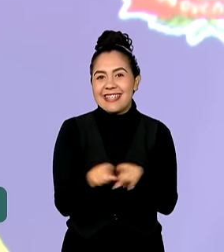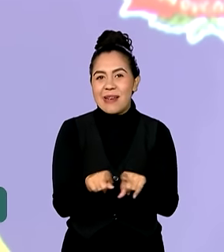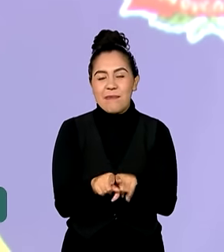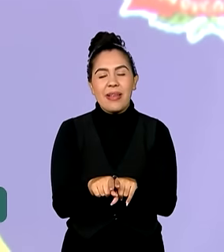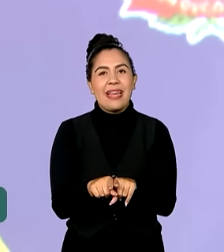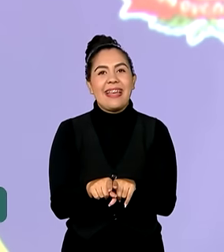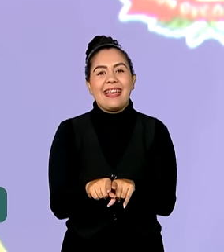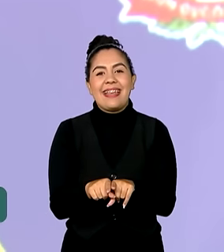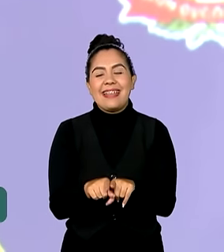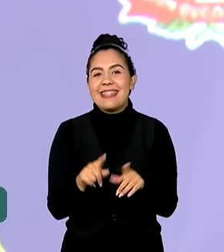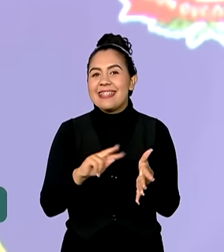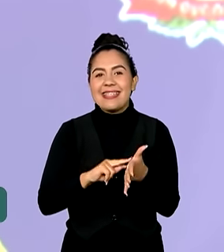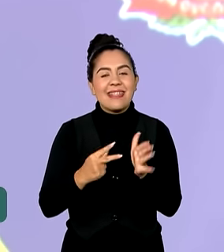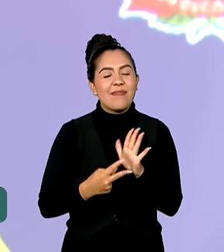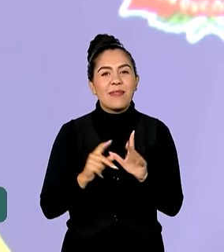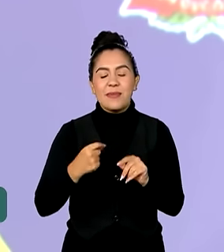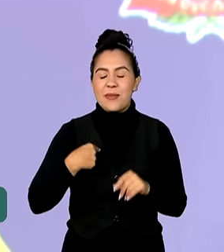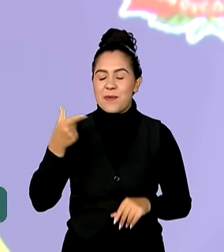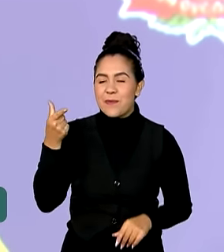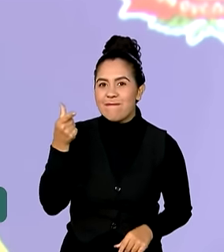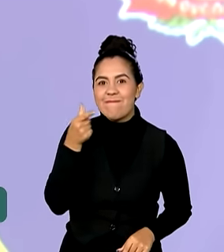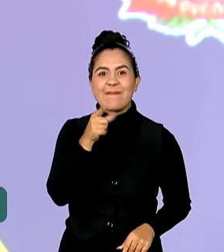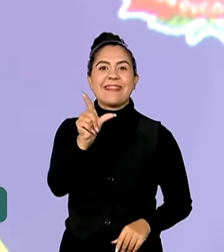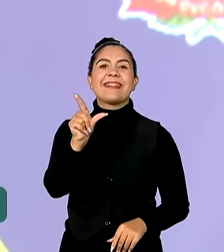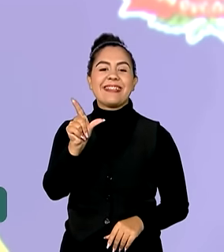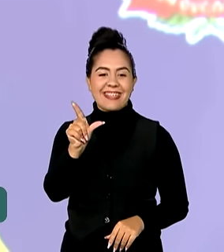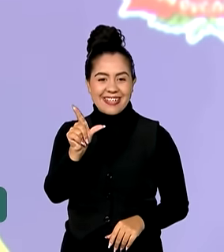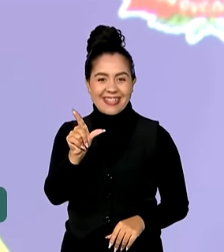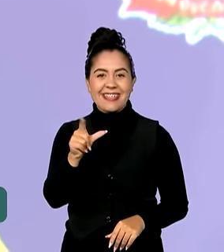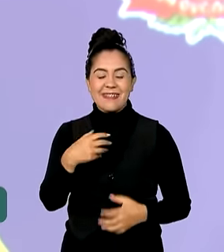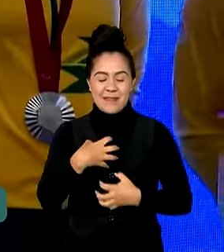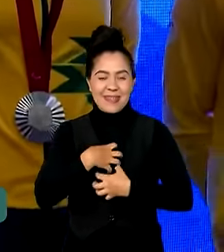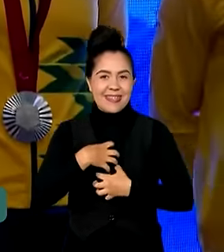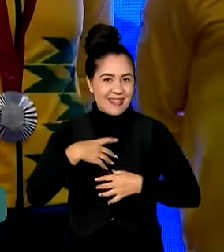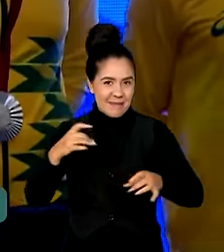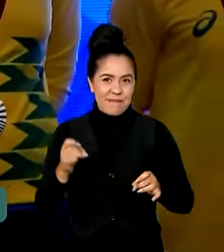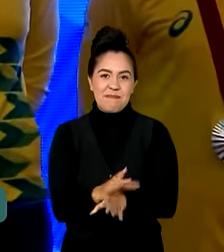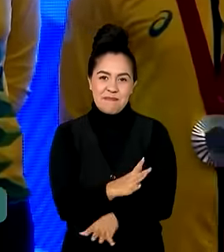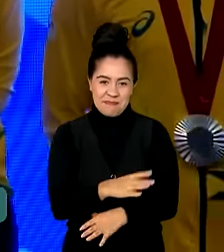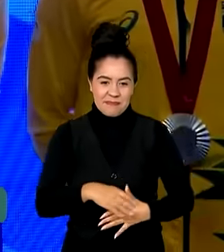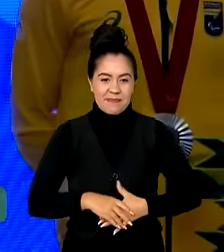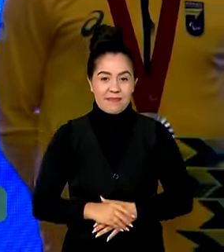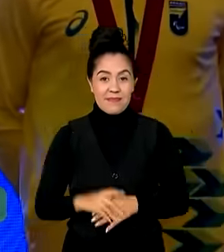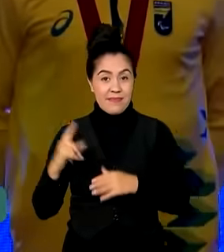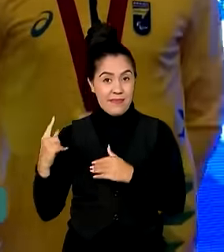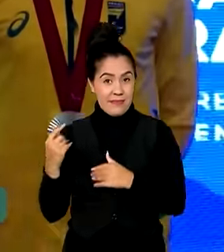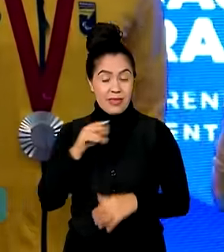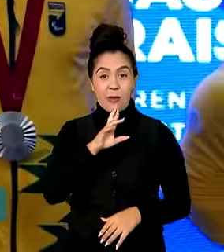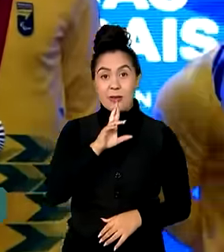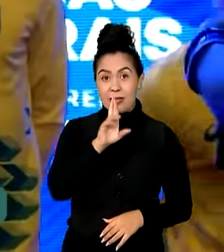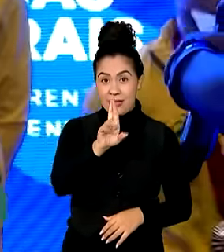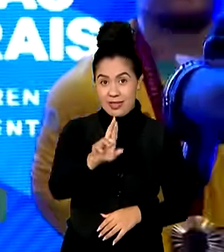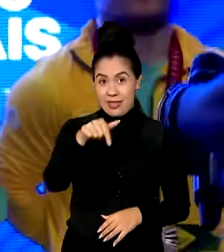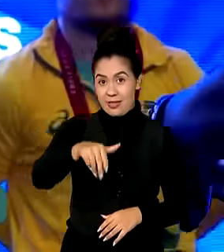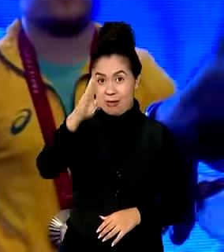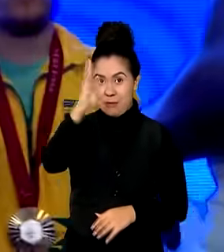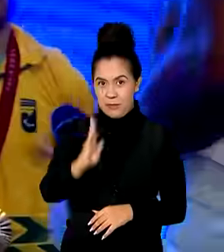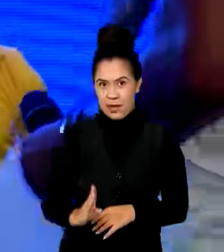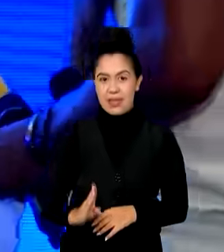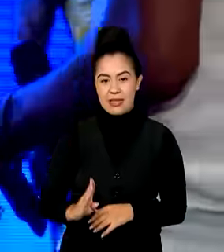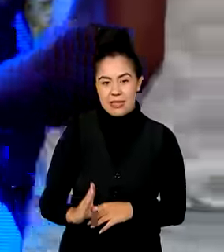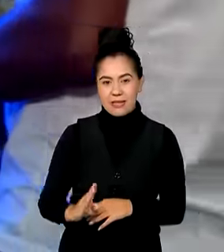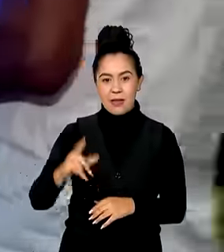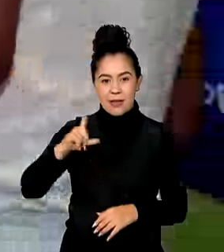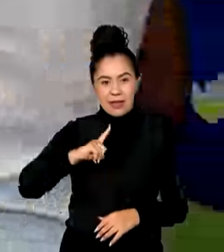realização realizada. Com os resultados, o Brasil fica cada dia